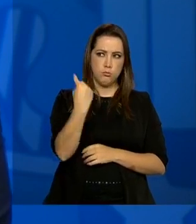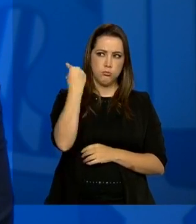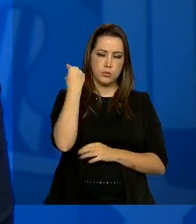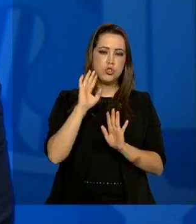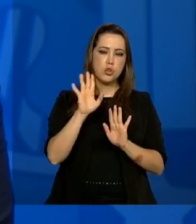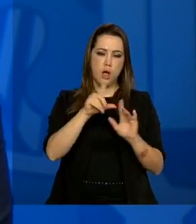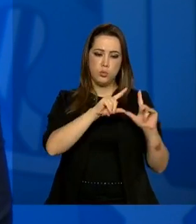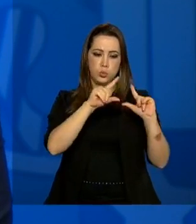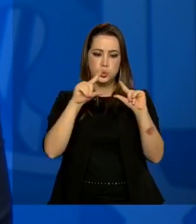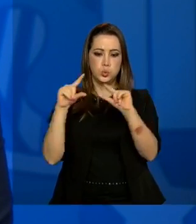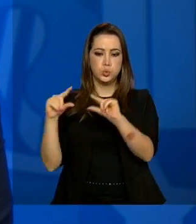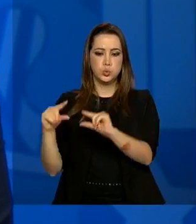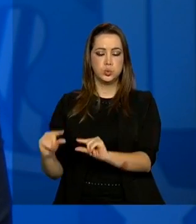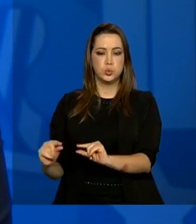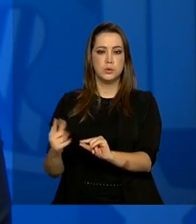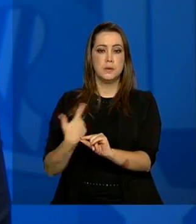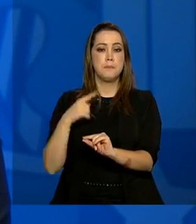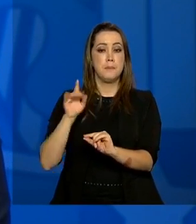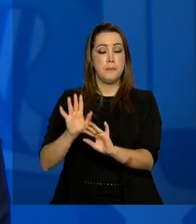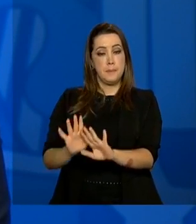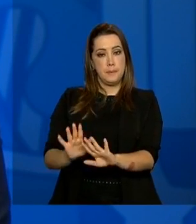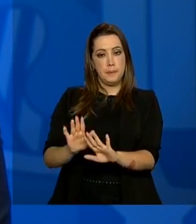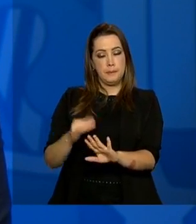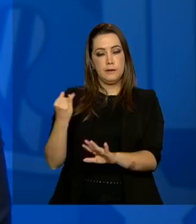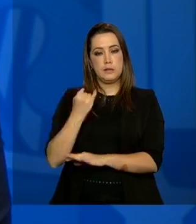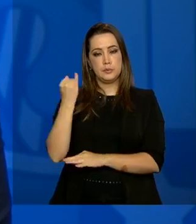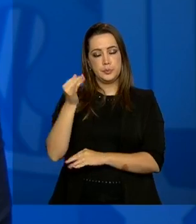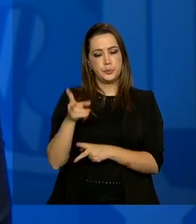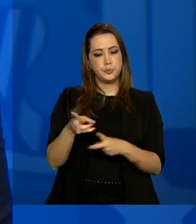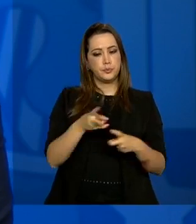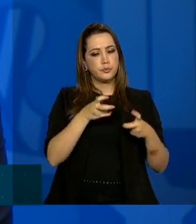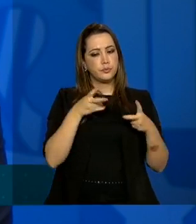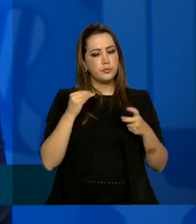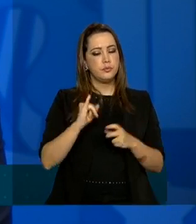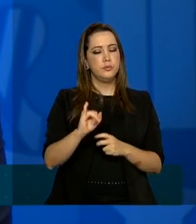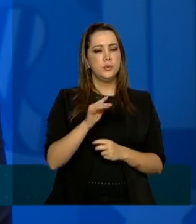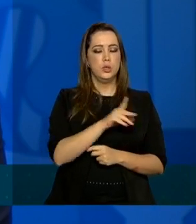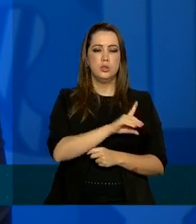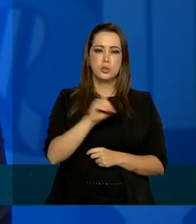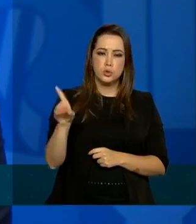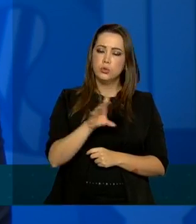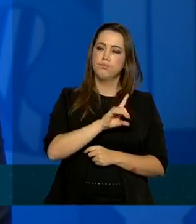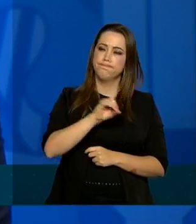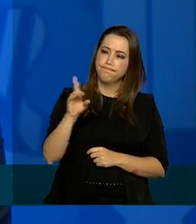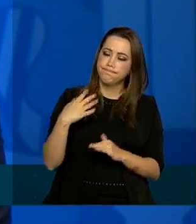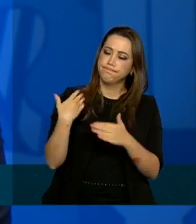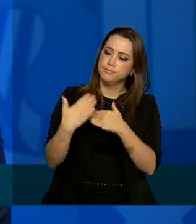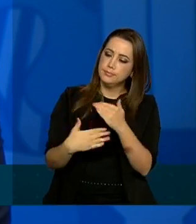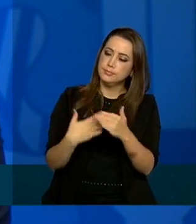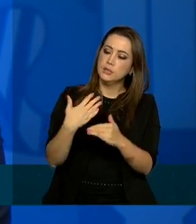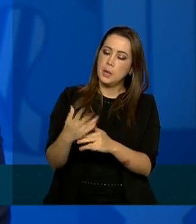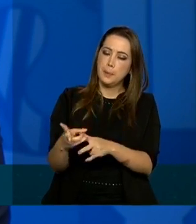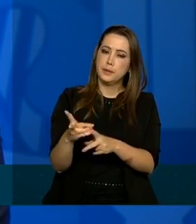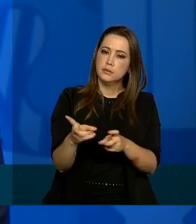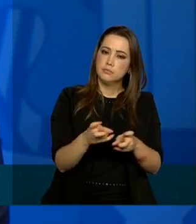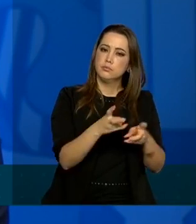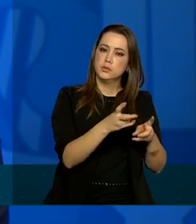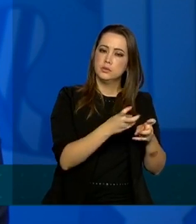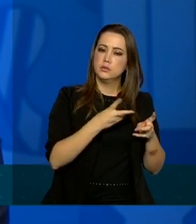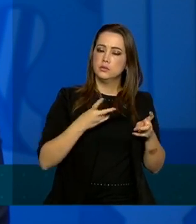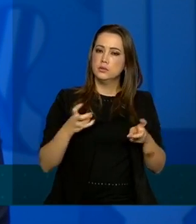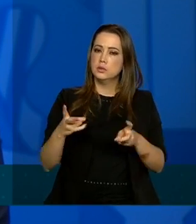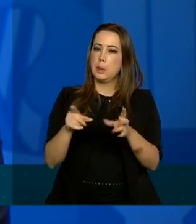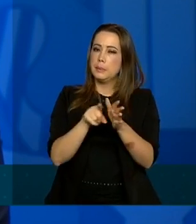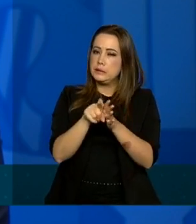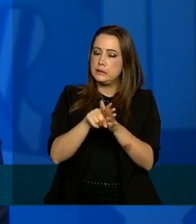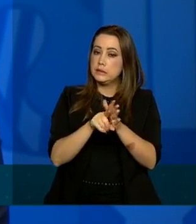Também é importante enfatizar a observação dia após dia, semana por semana para a gente identificar se essa tendência de